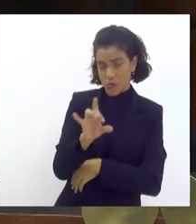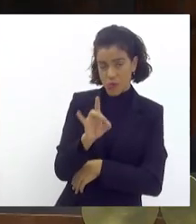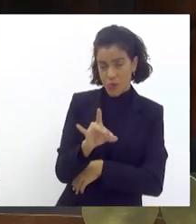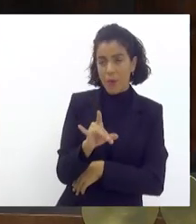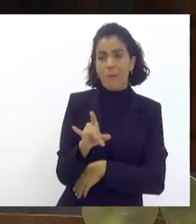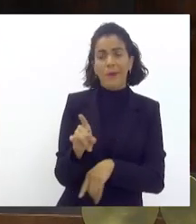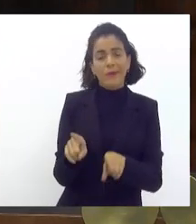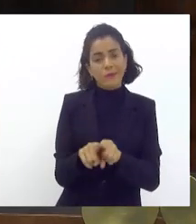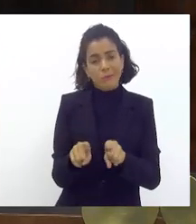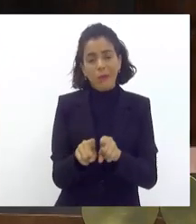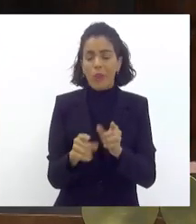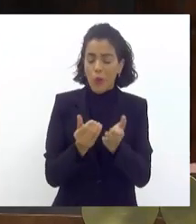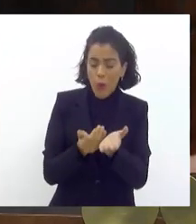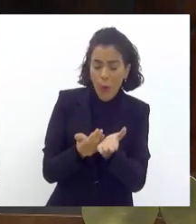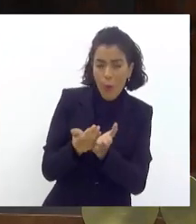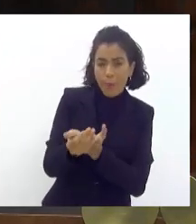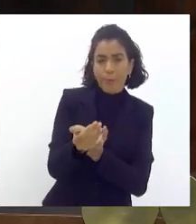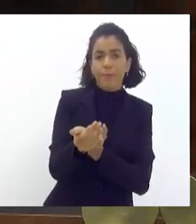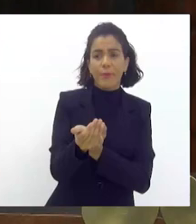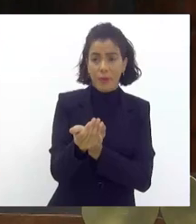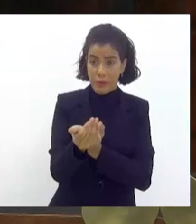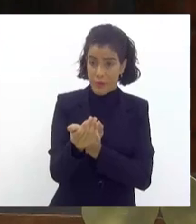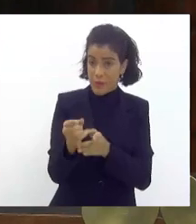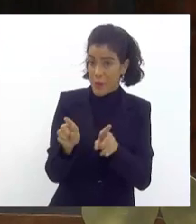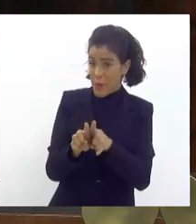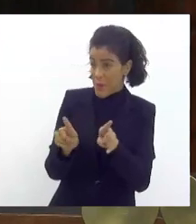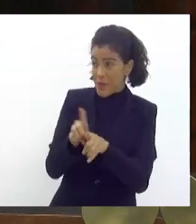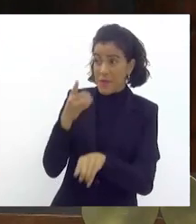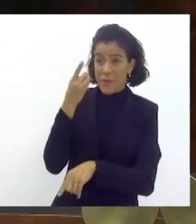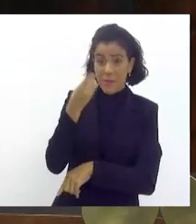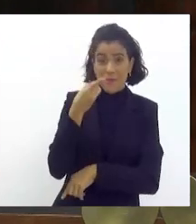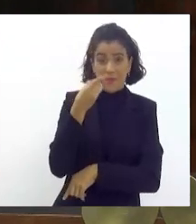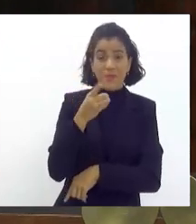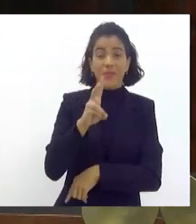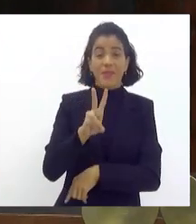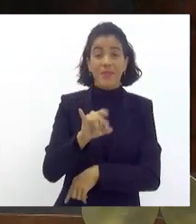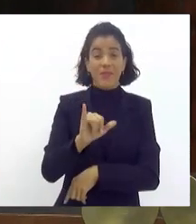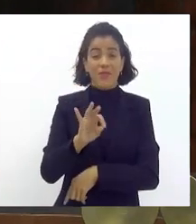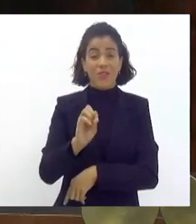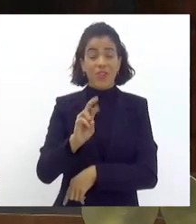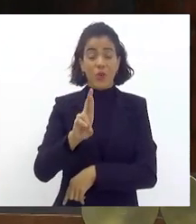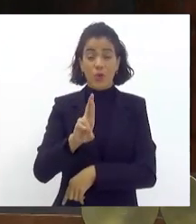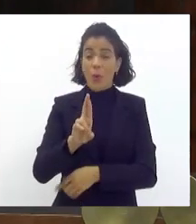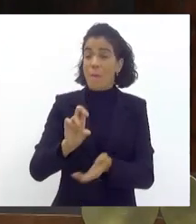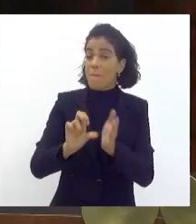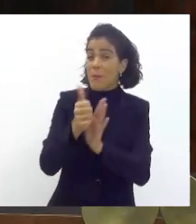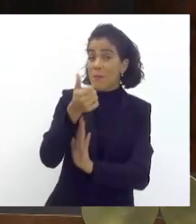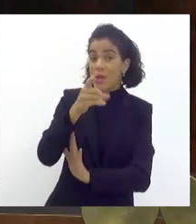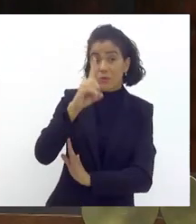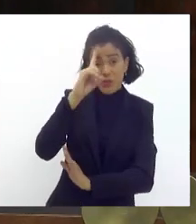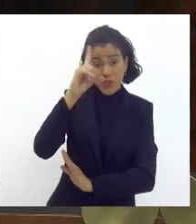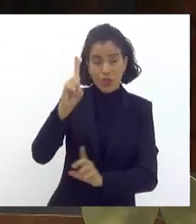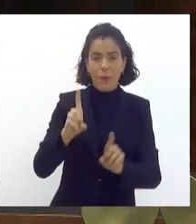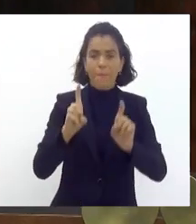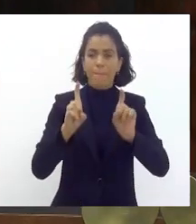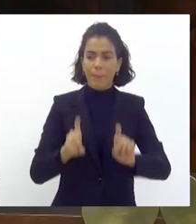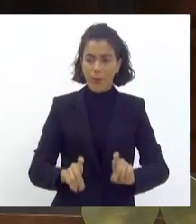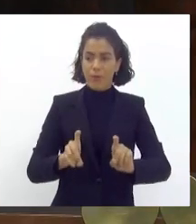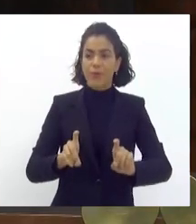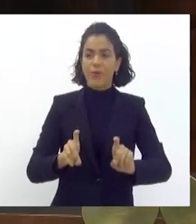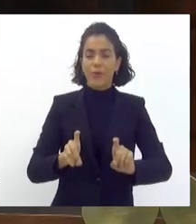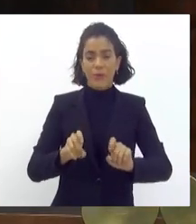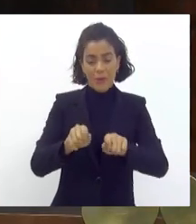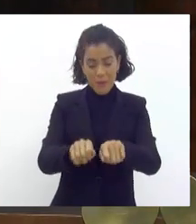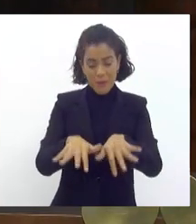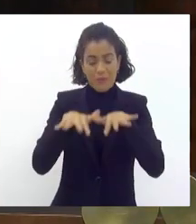aqueles que, desde o primeiro momento, aliás, deputado Vitor Júnior, no primeiro dia de mandato, já trouxe a pauta, no primeiro dia de